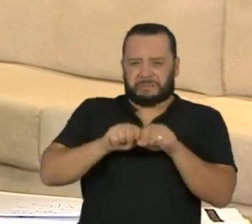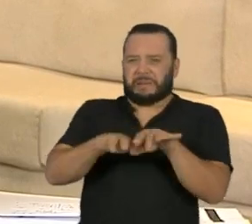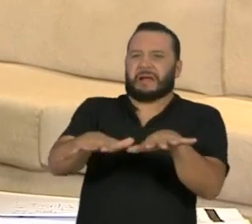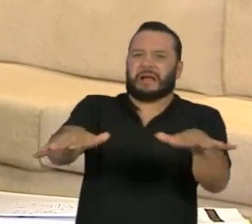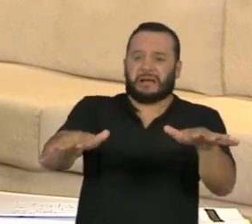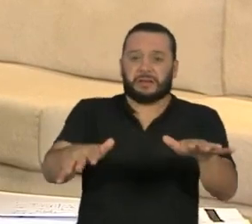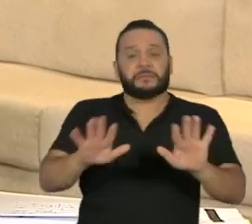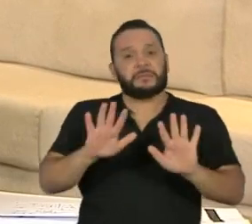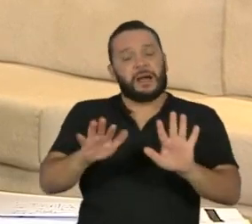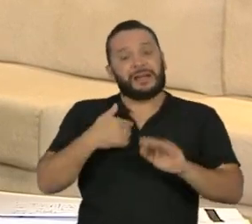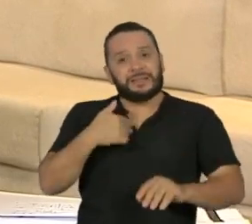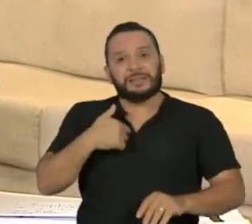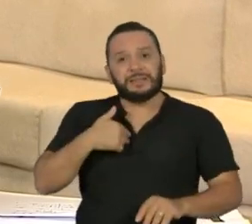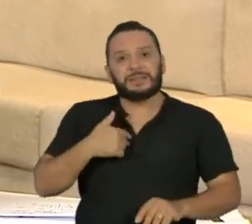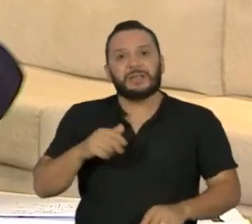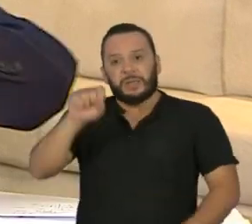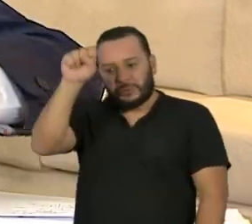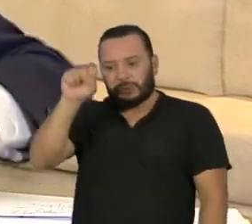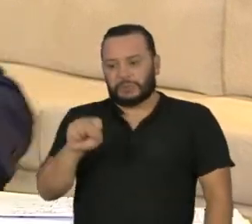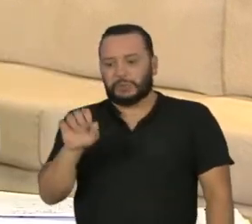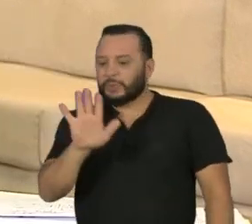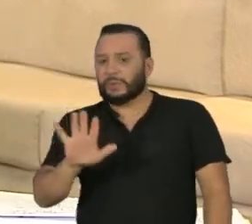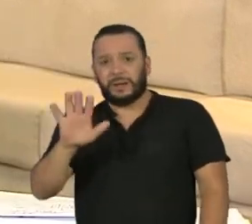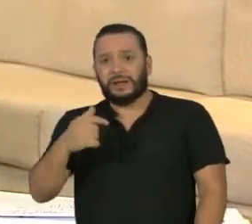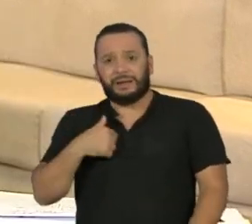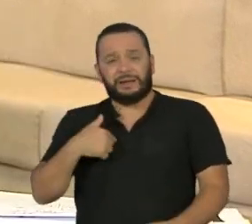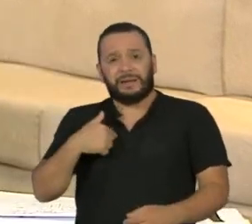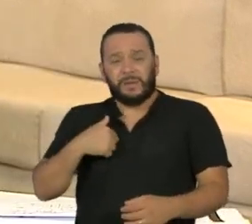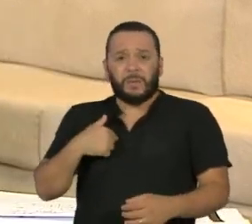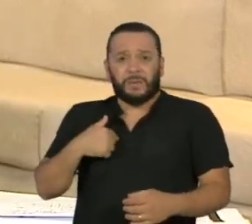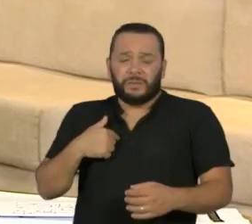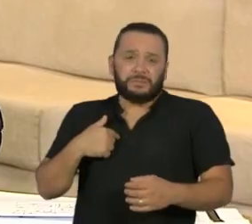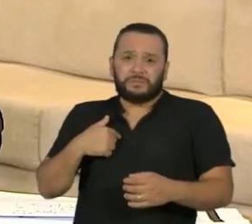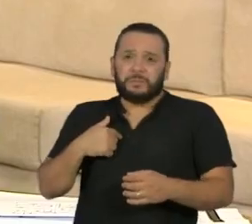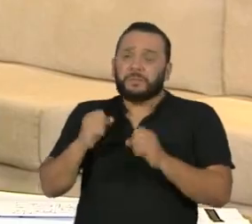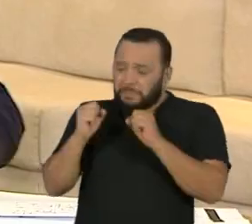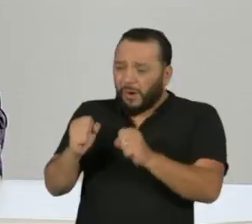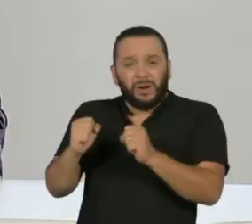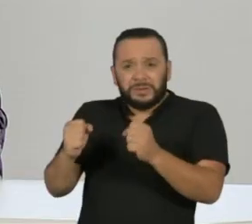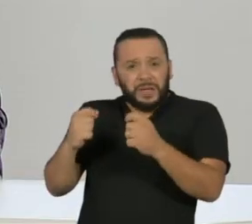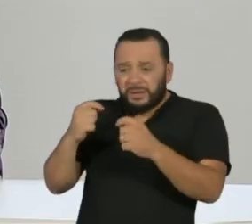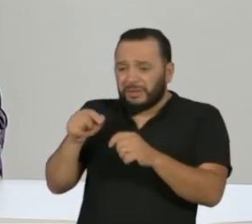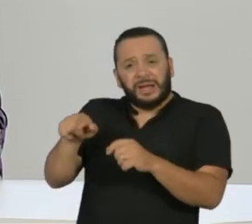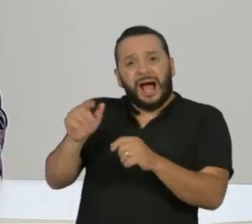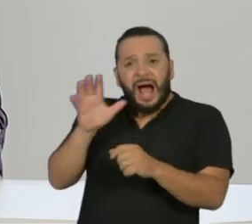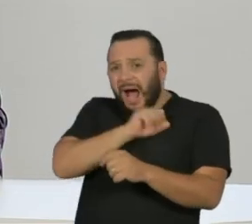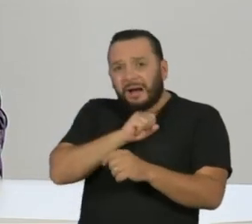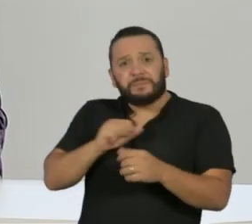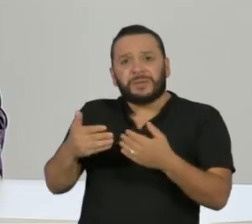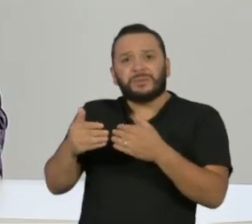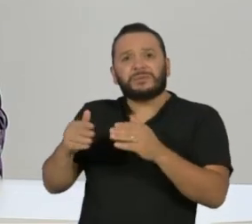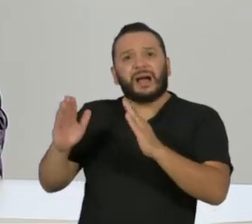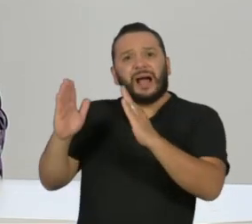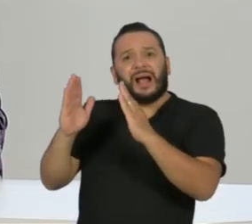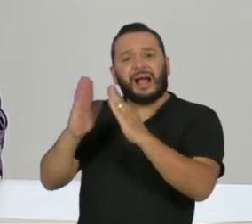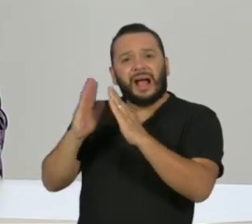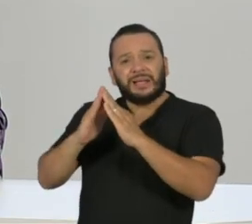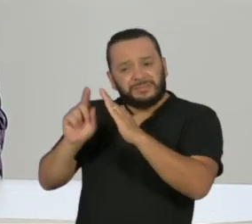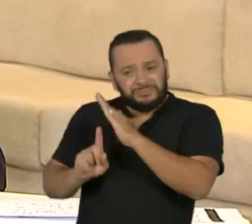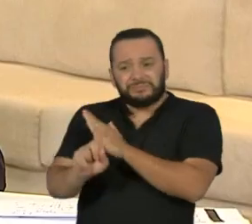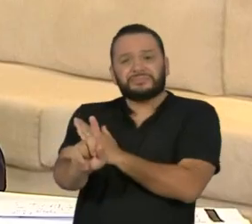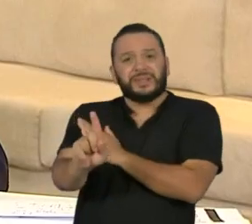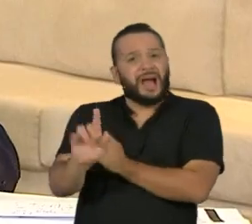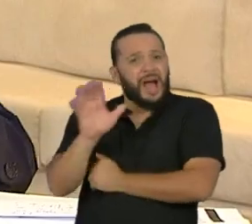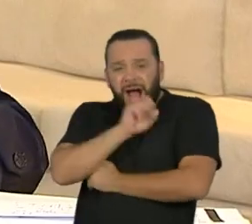já a região sul do Estado, eu talvez já vou poder abrir mais cedo. Então, você entendeu? Não tem um tratamento único.